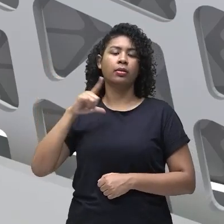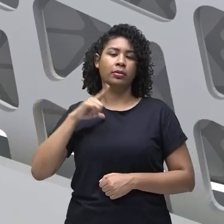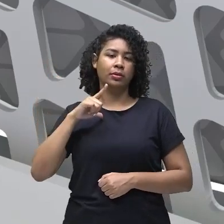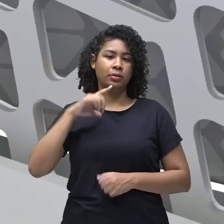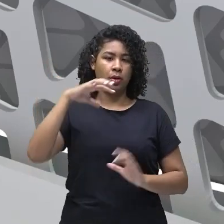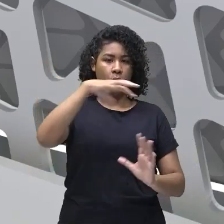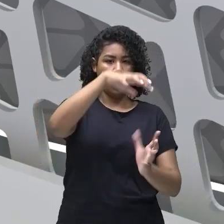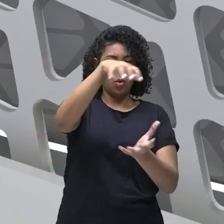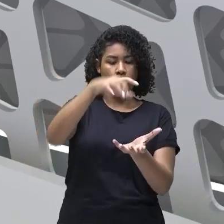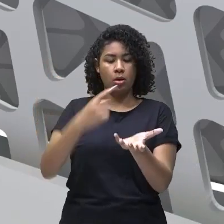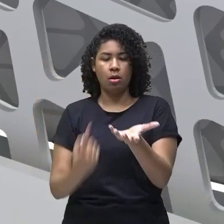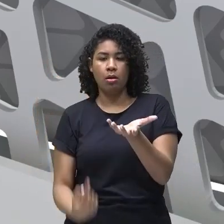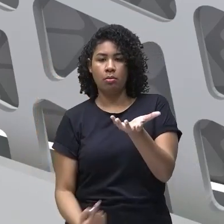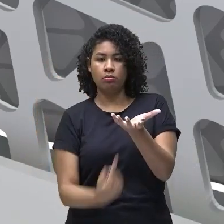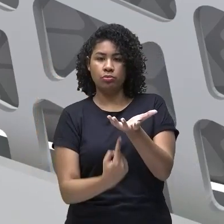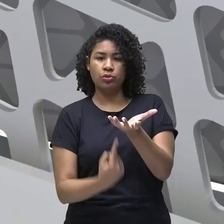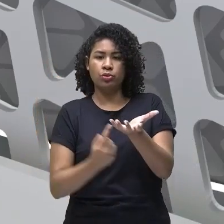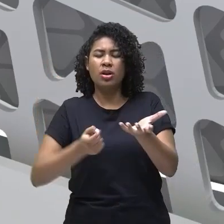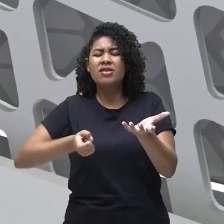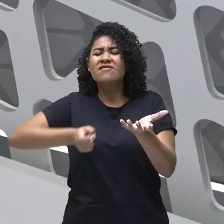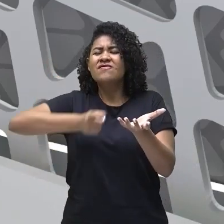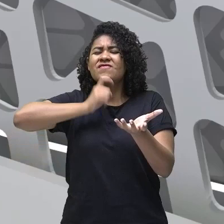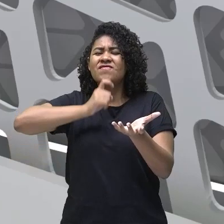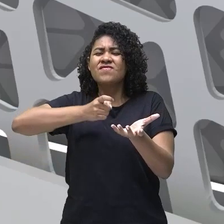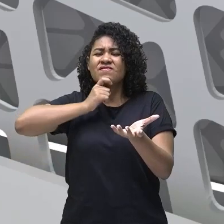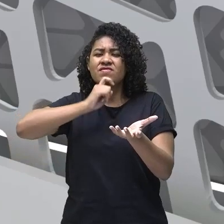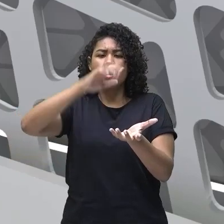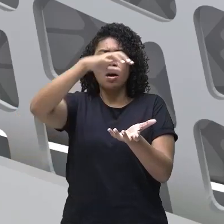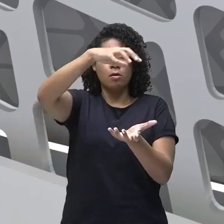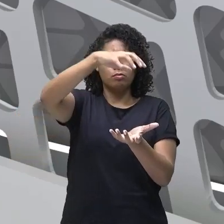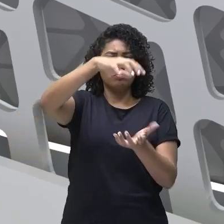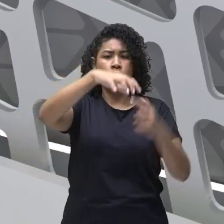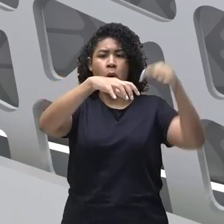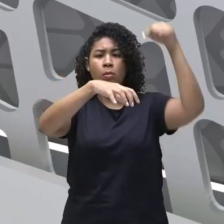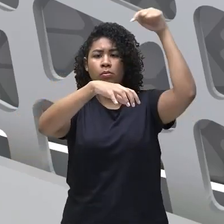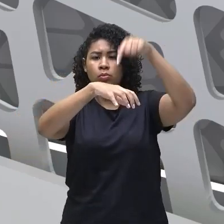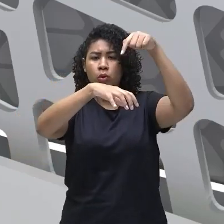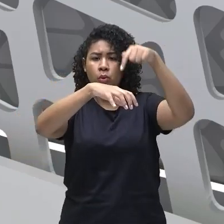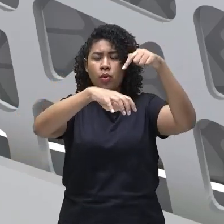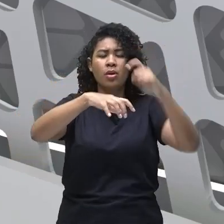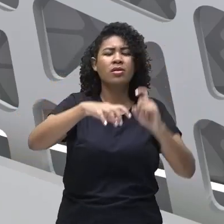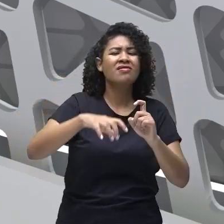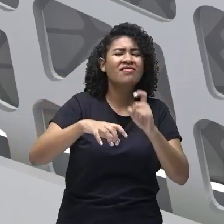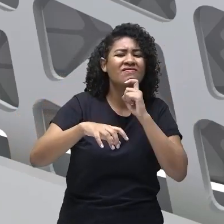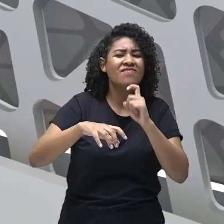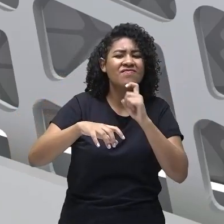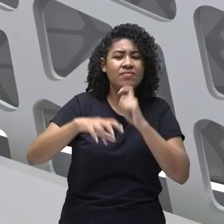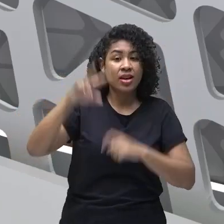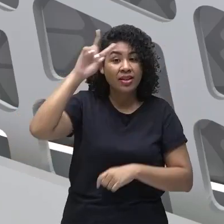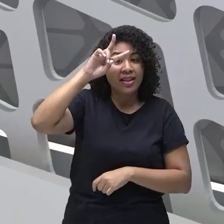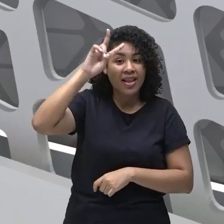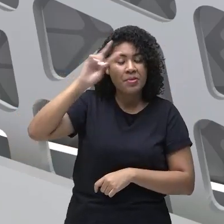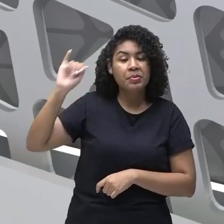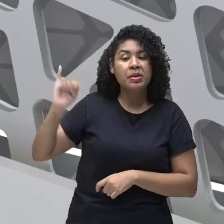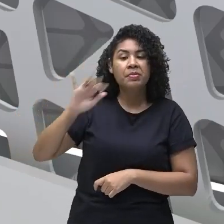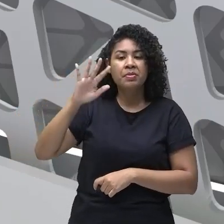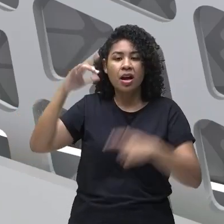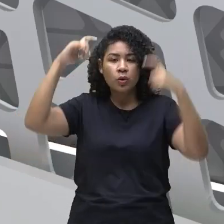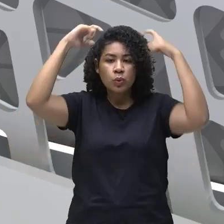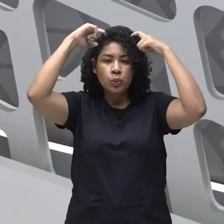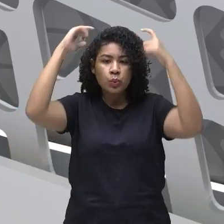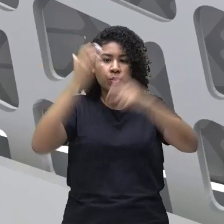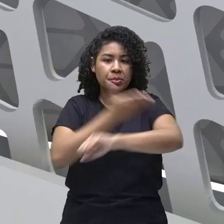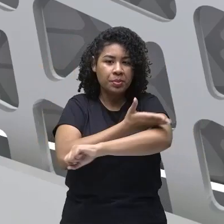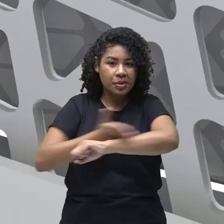aqui em cima e aqui embaixo as calotas polares onde a gente viu lá os ursos polares que